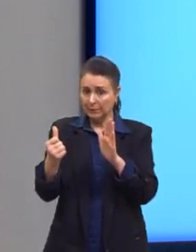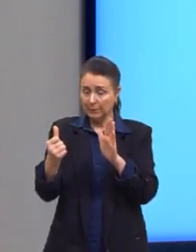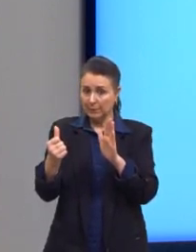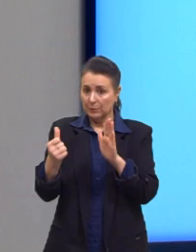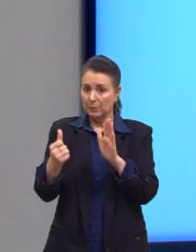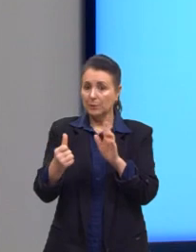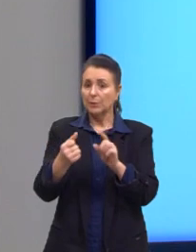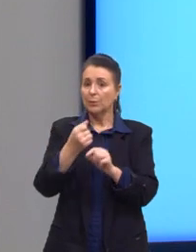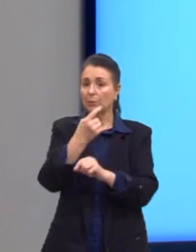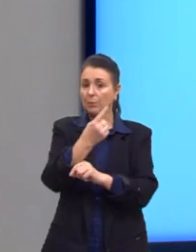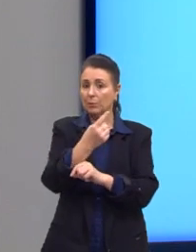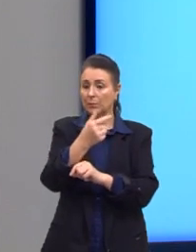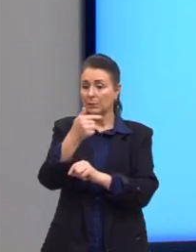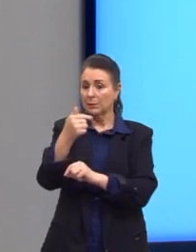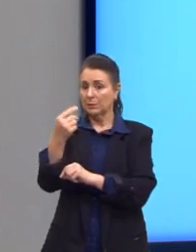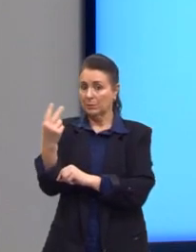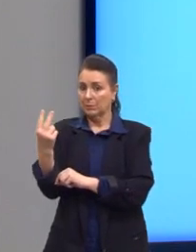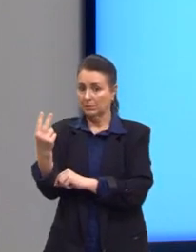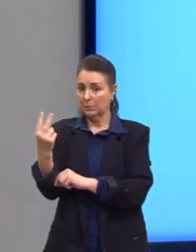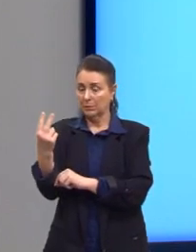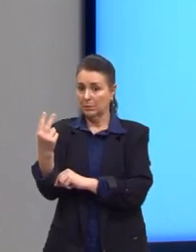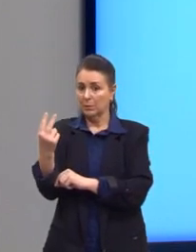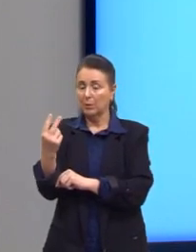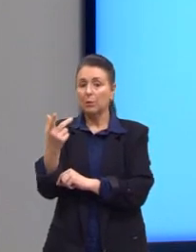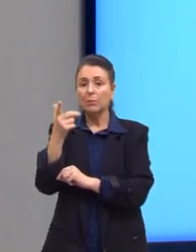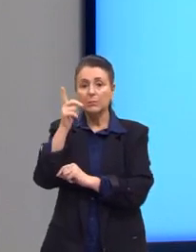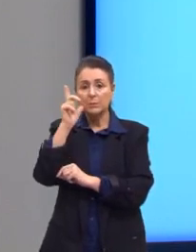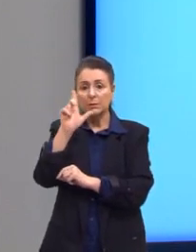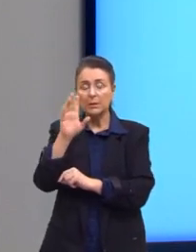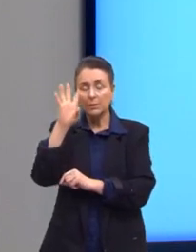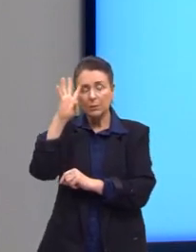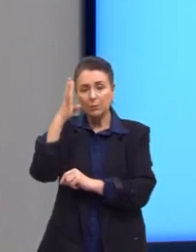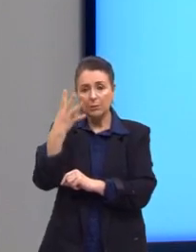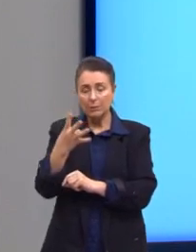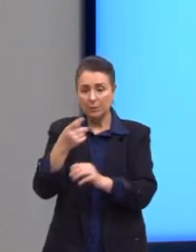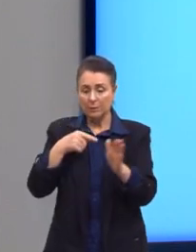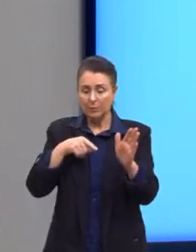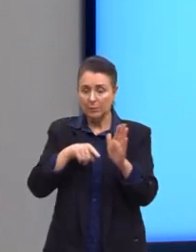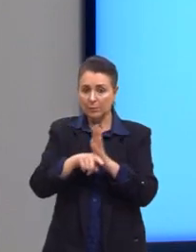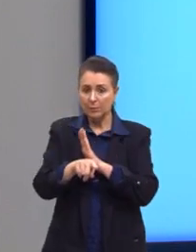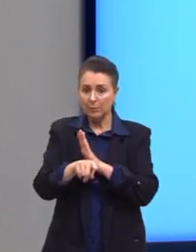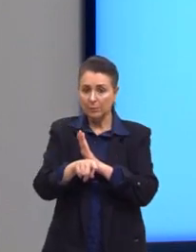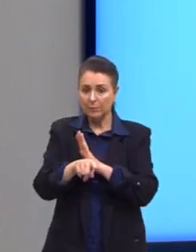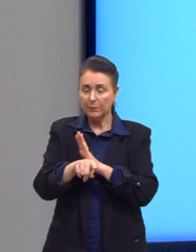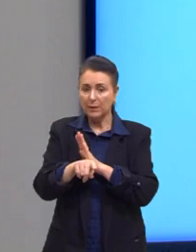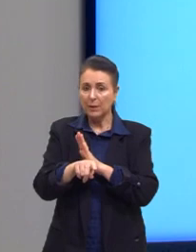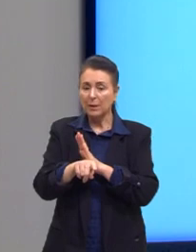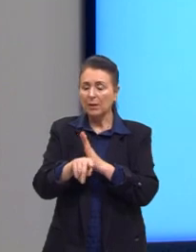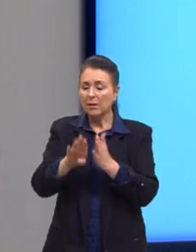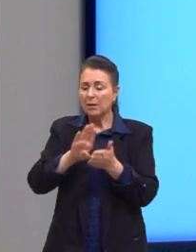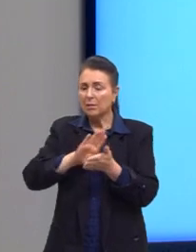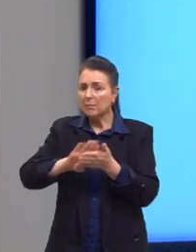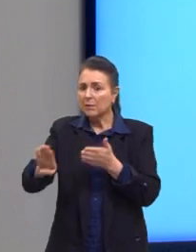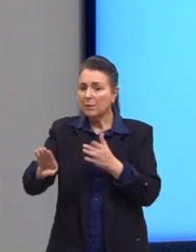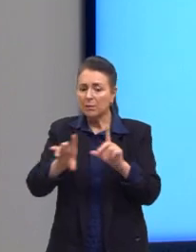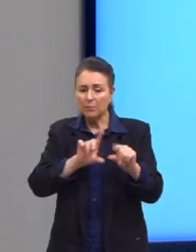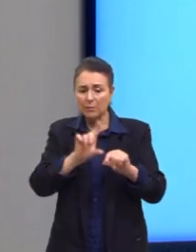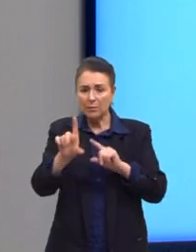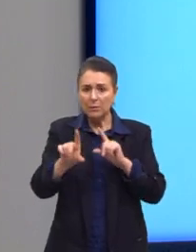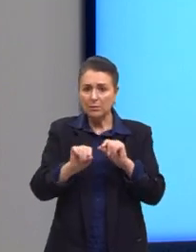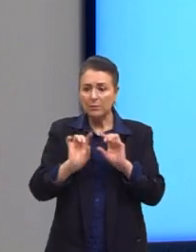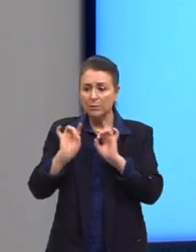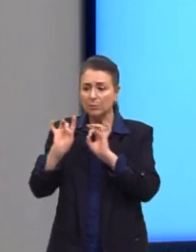temos, 1 e 72, nós conseguiríamos resolver a questão, até eliminando as alternativas que nos